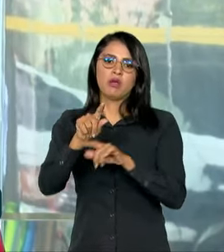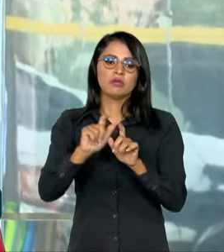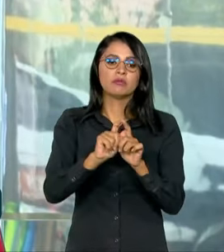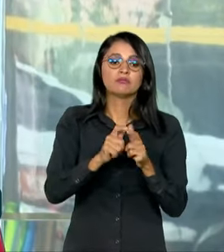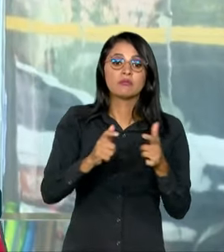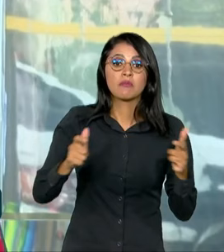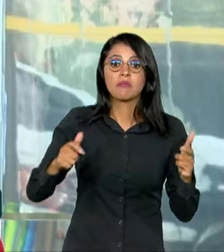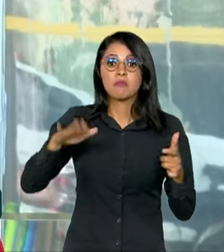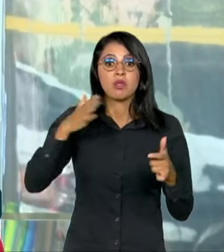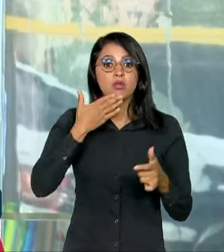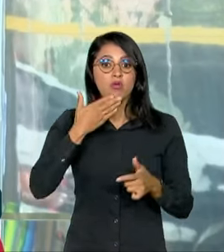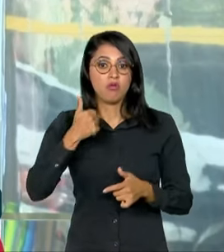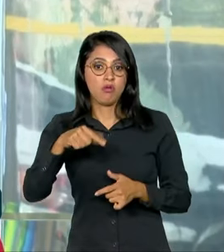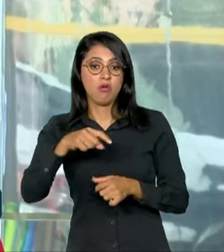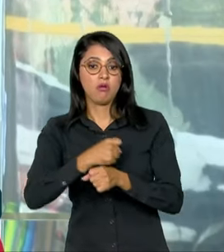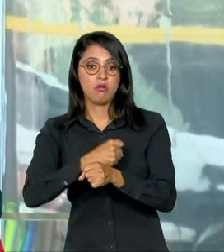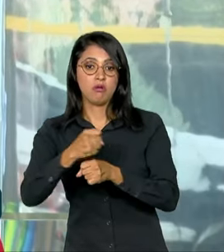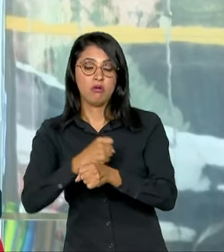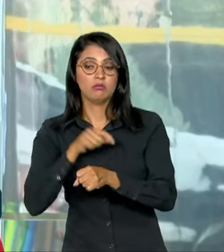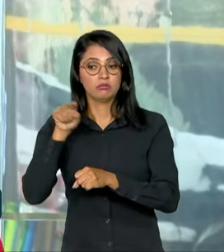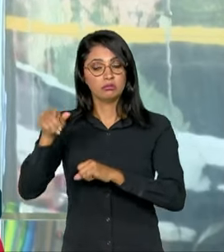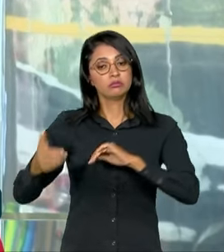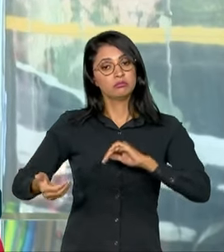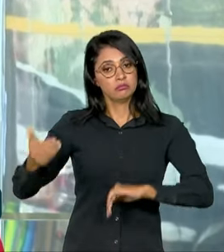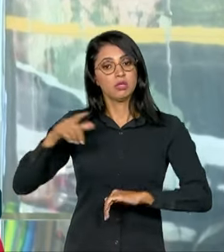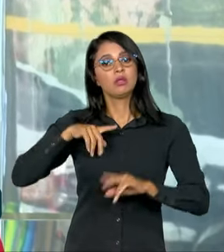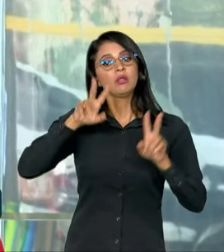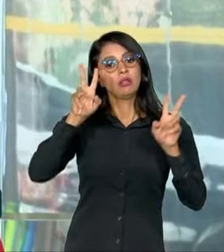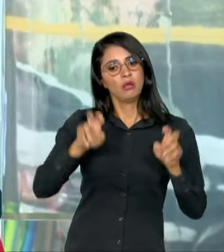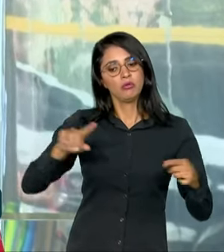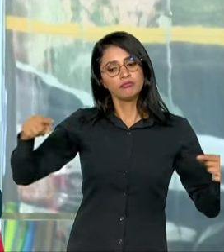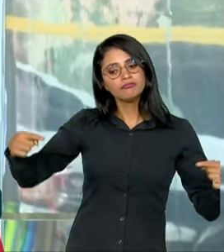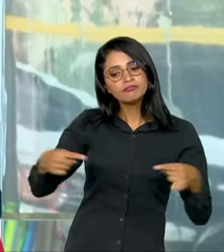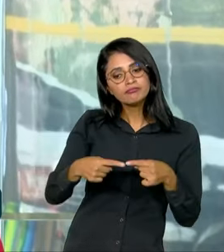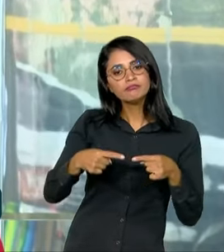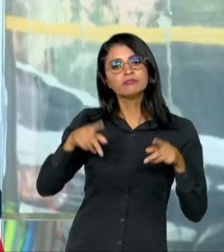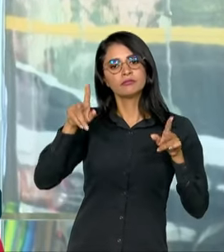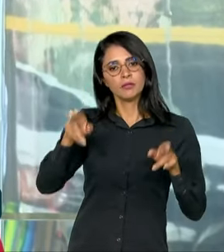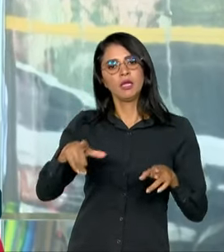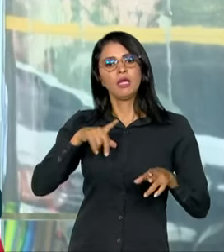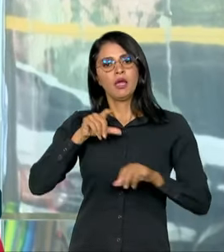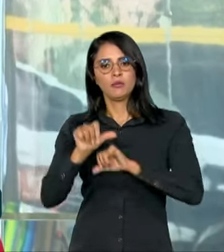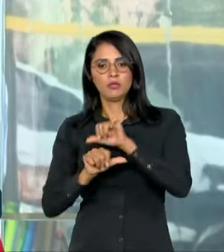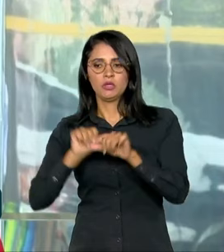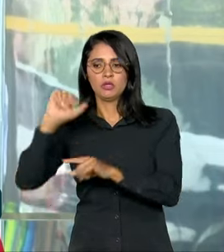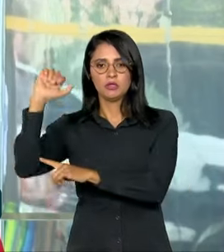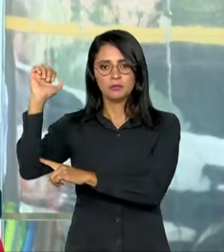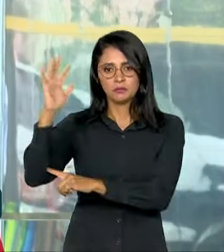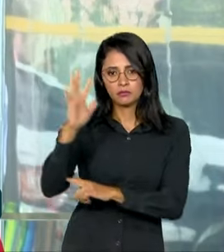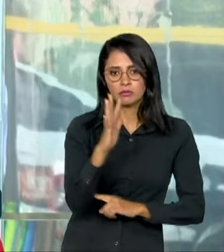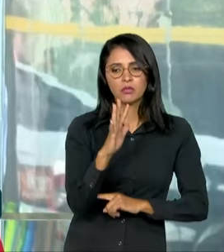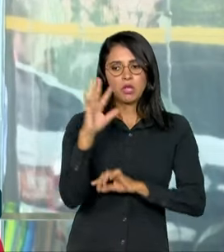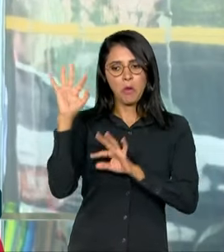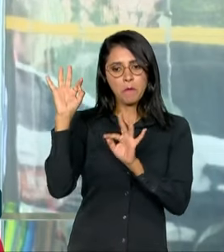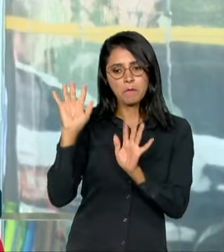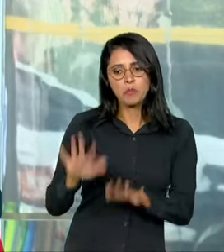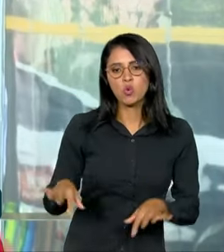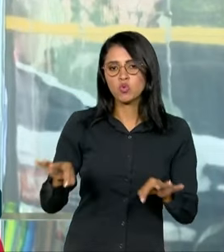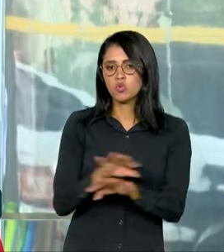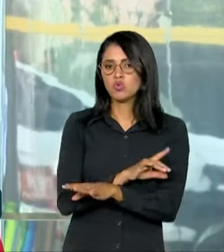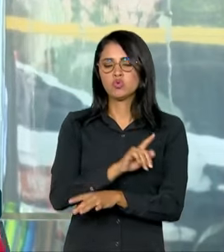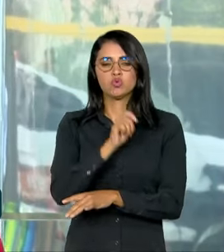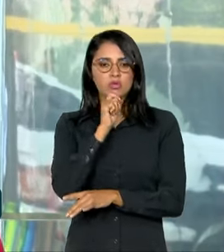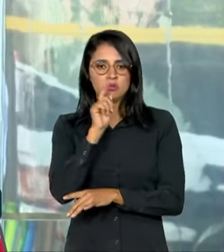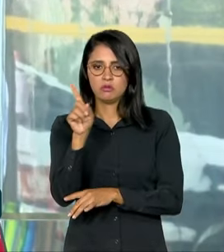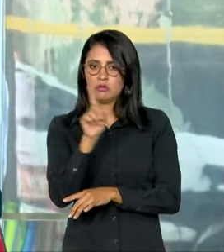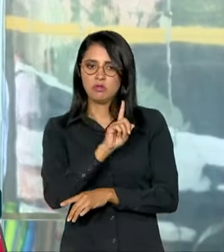nesse ano. Então, tem temas no Congresso que estão relacionados com isso. A transição ecológica não foram concluída. A